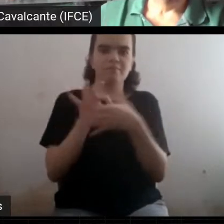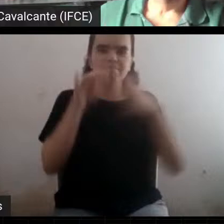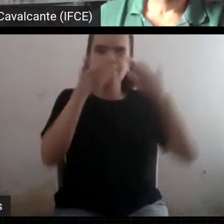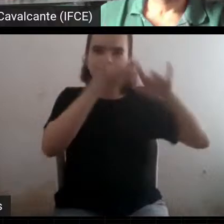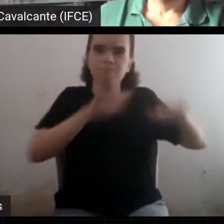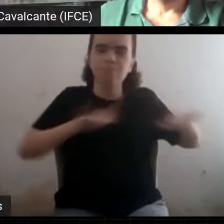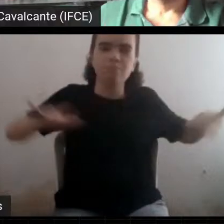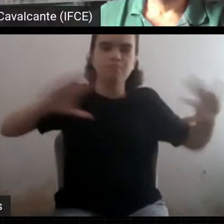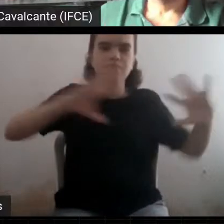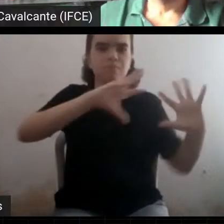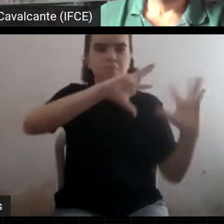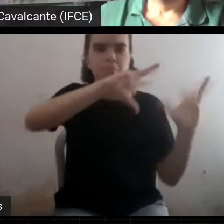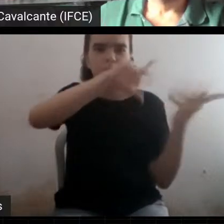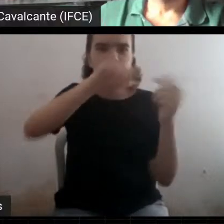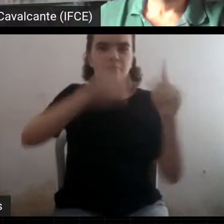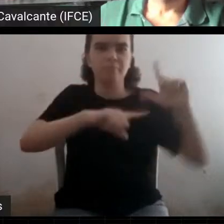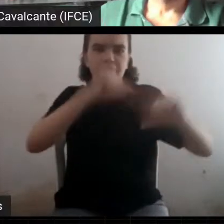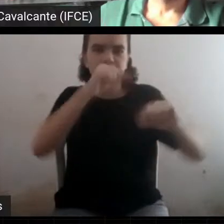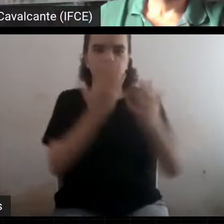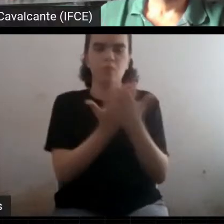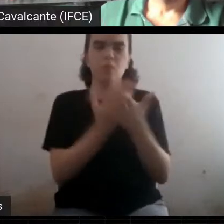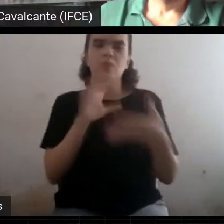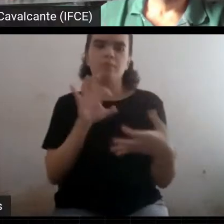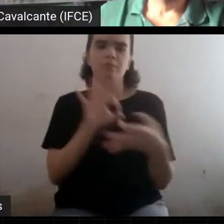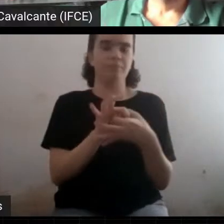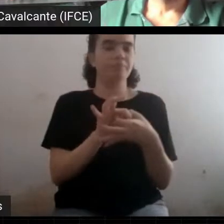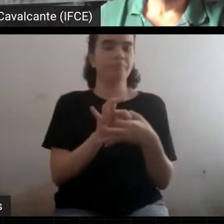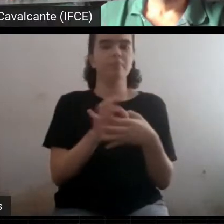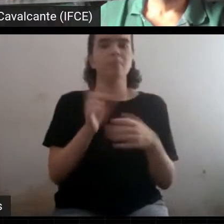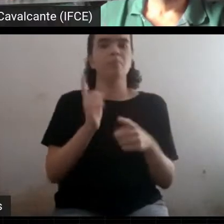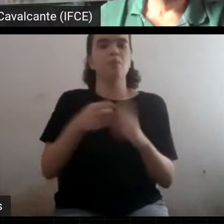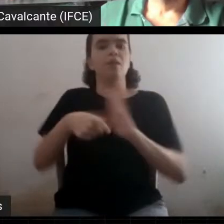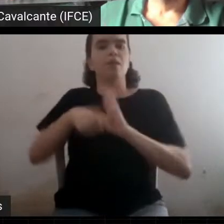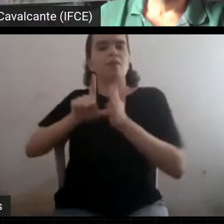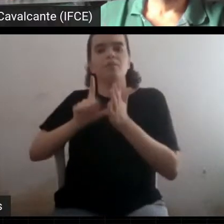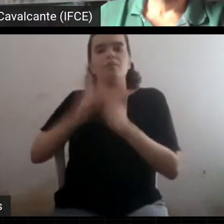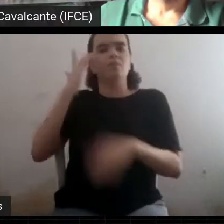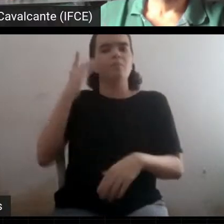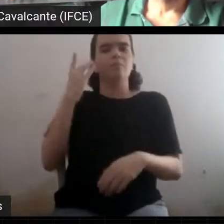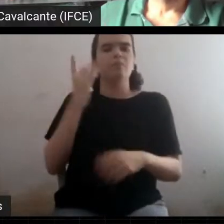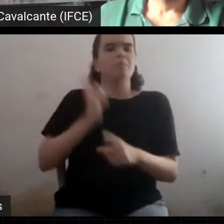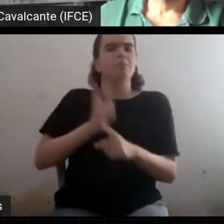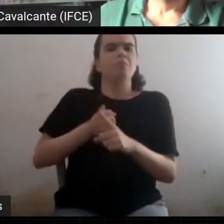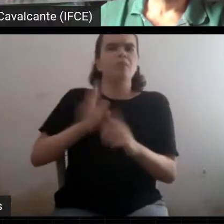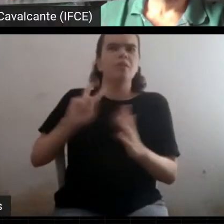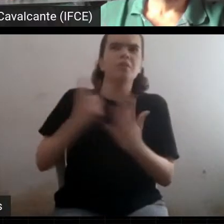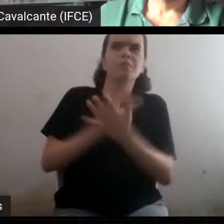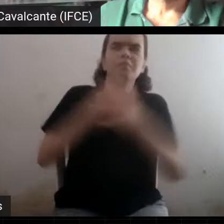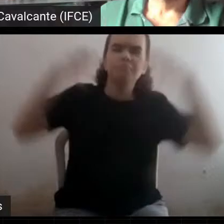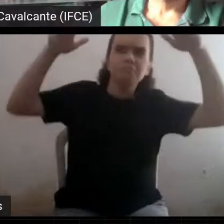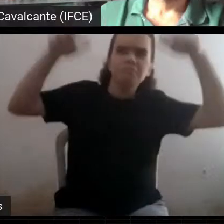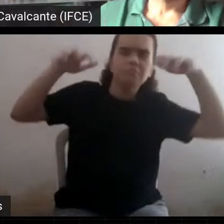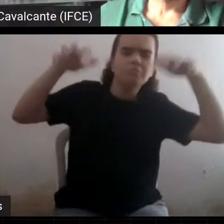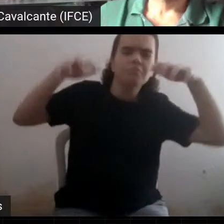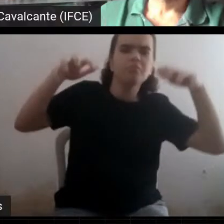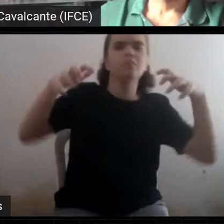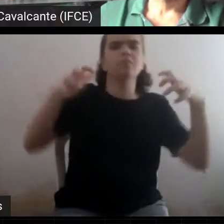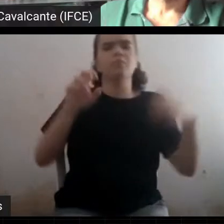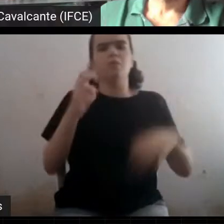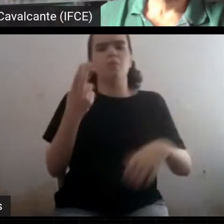por que amanhecia, por que chovia, por que... Então, era tudo. Ou astrologia,